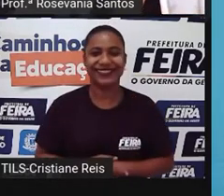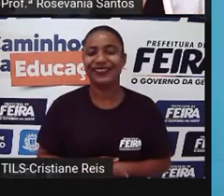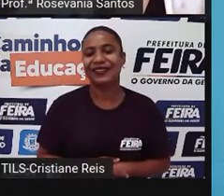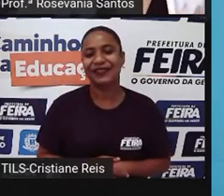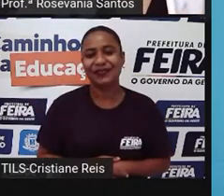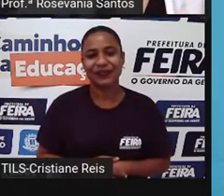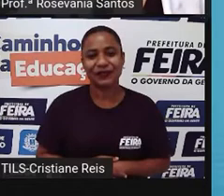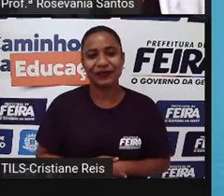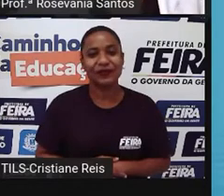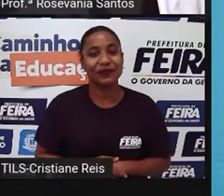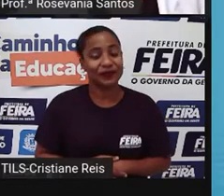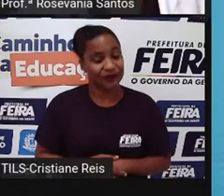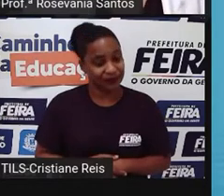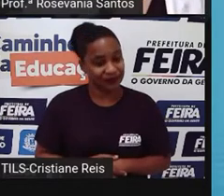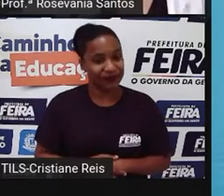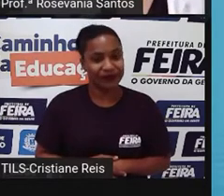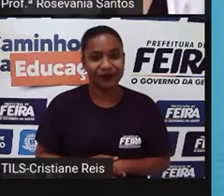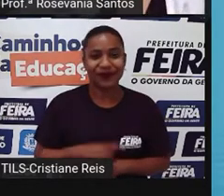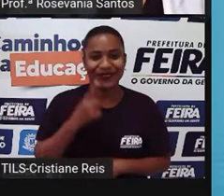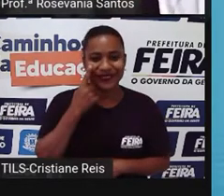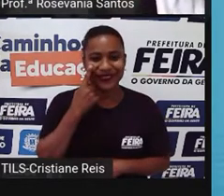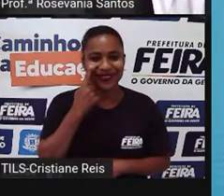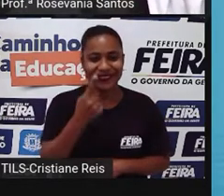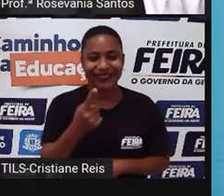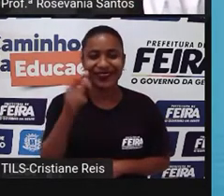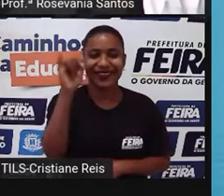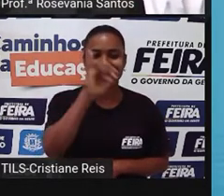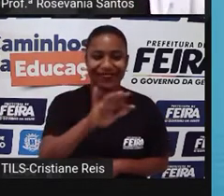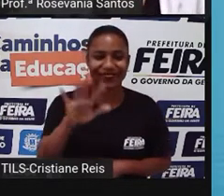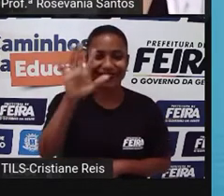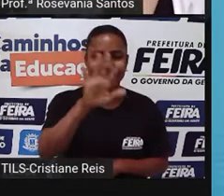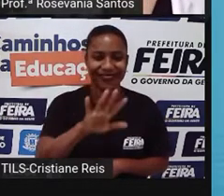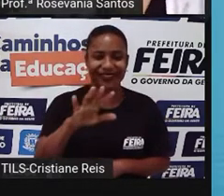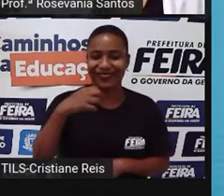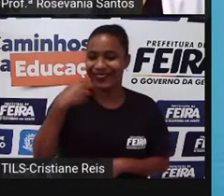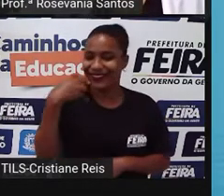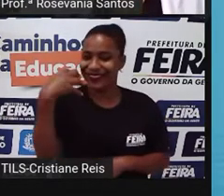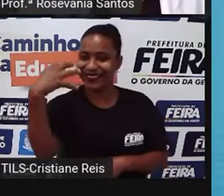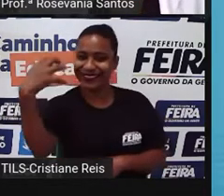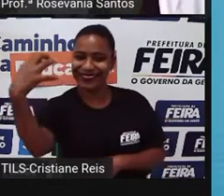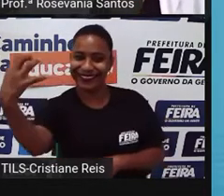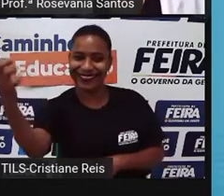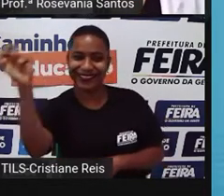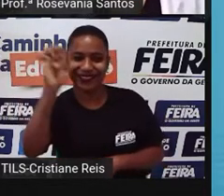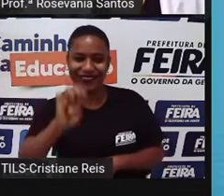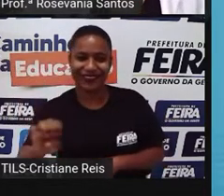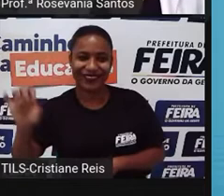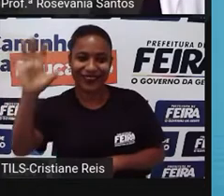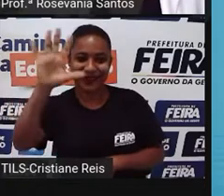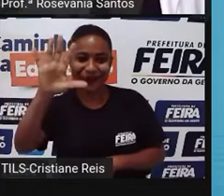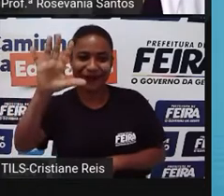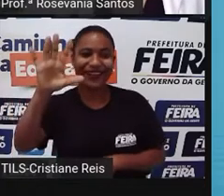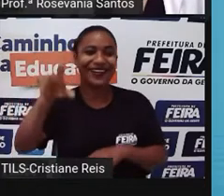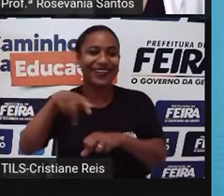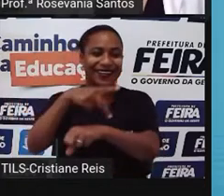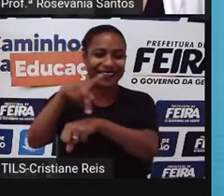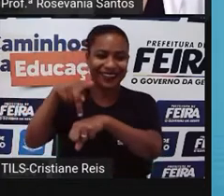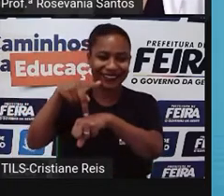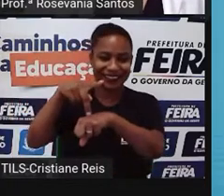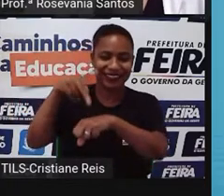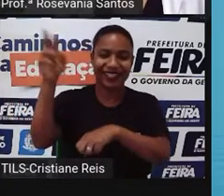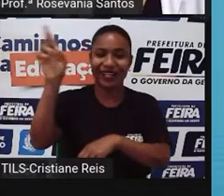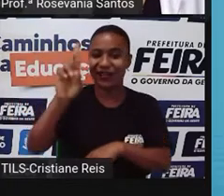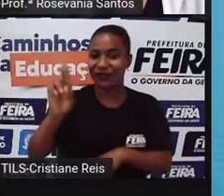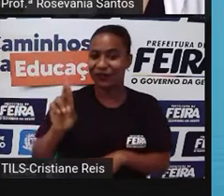Bom, logo de cara, né? Já que a gente está viajando para a Europa, né? Indo lá para a Rússia, não podemos deixar de falar